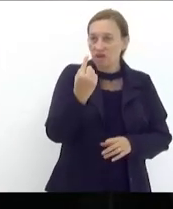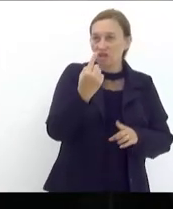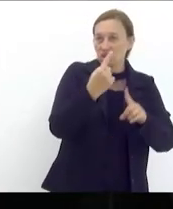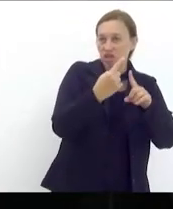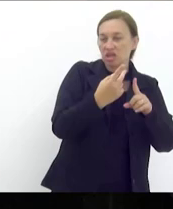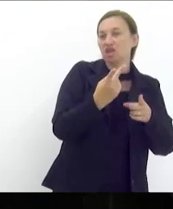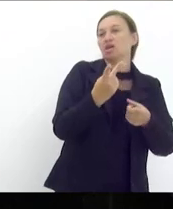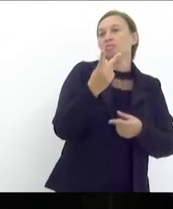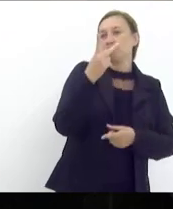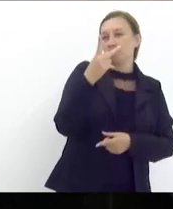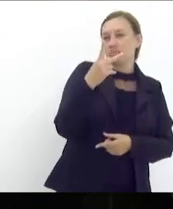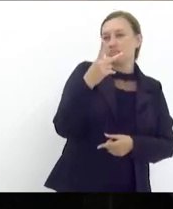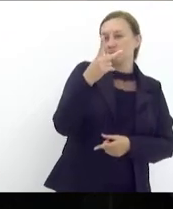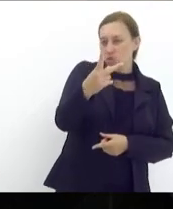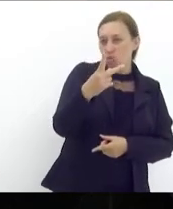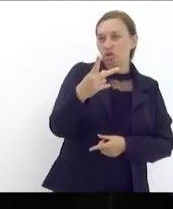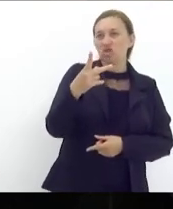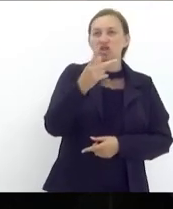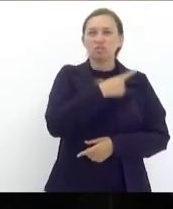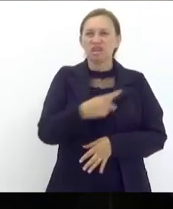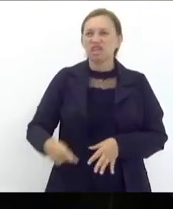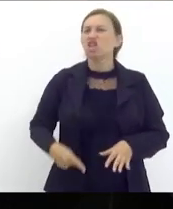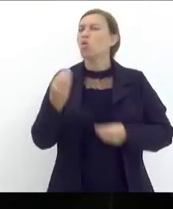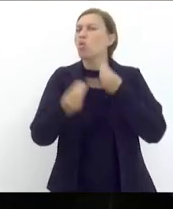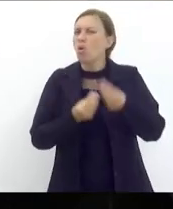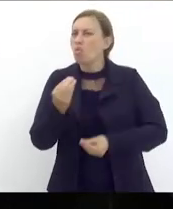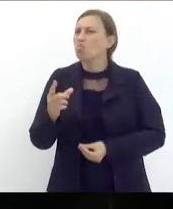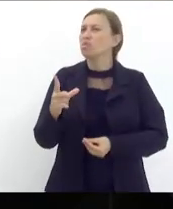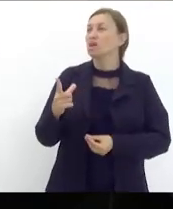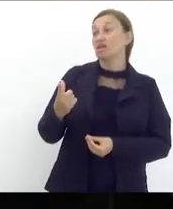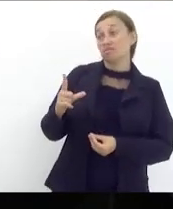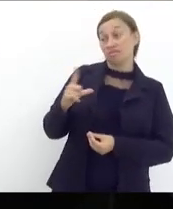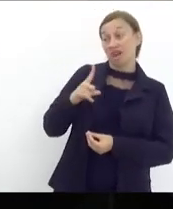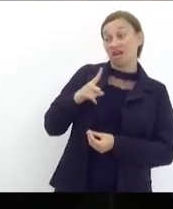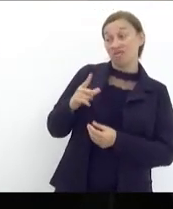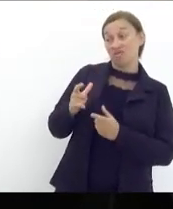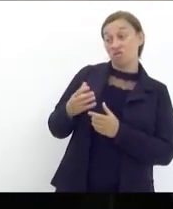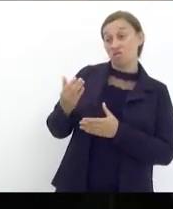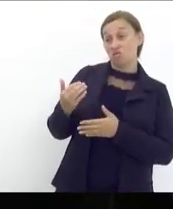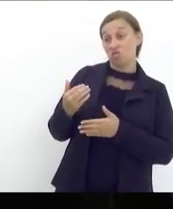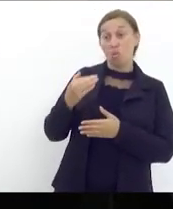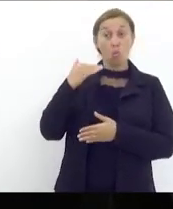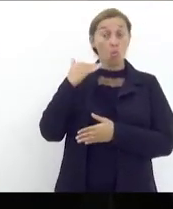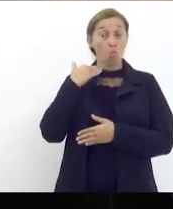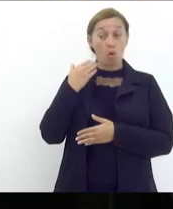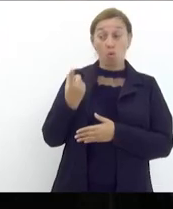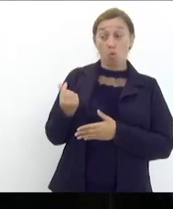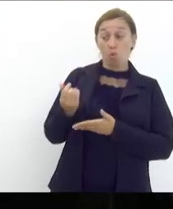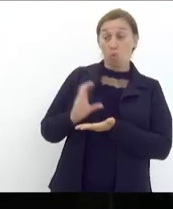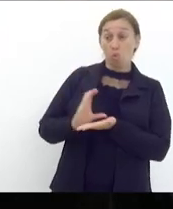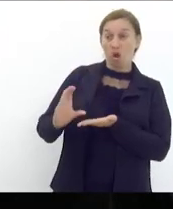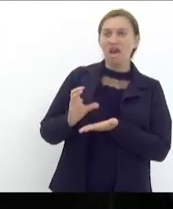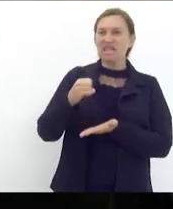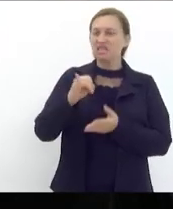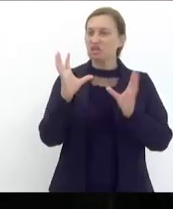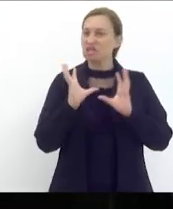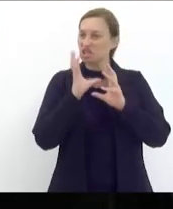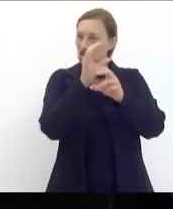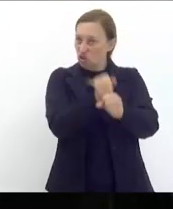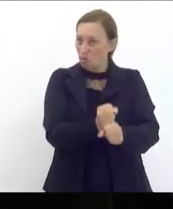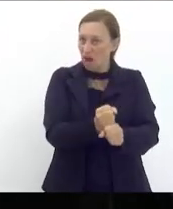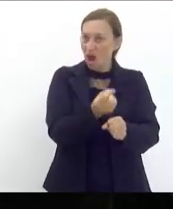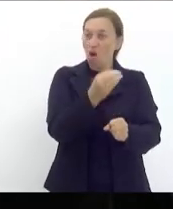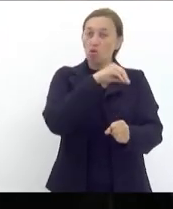é que esse cara arrumou esse dinheiro se você se você pegar hoje os 3 mandatos que o lula teve você somar o